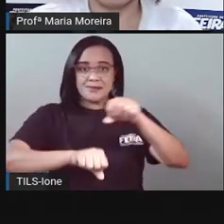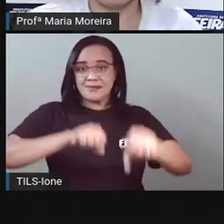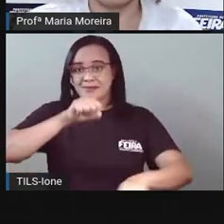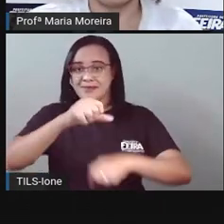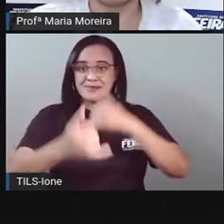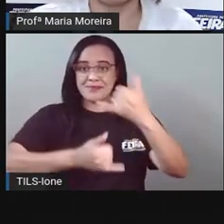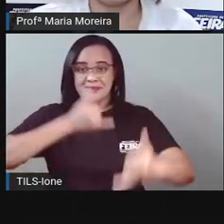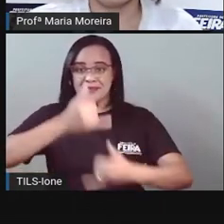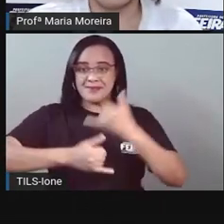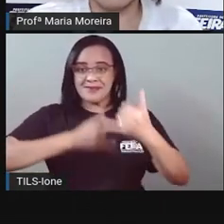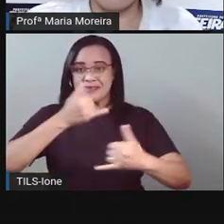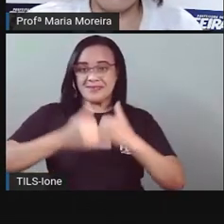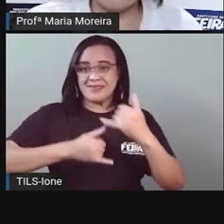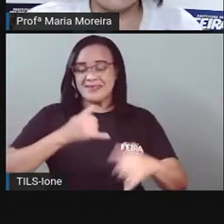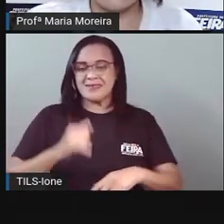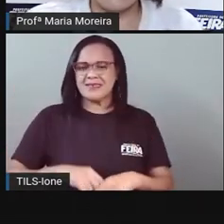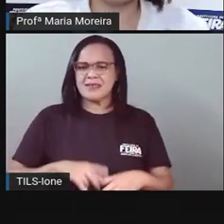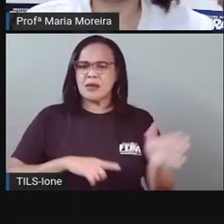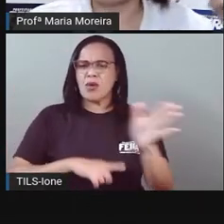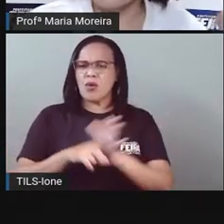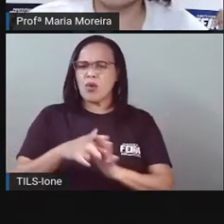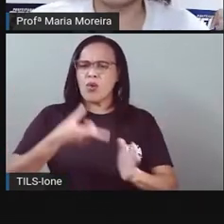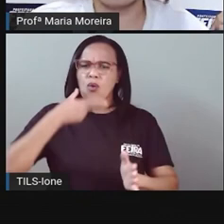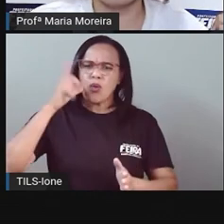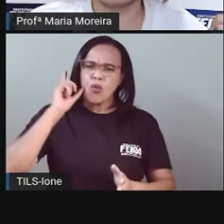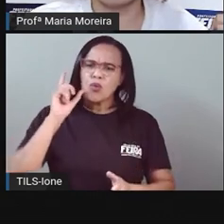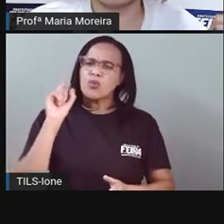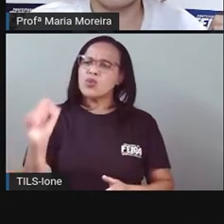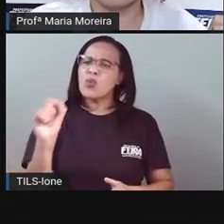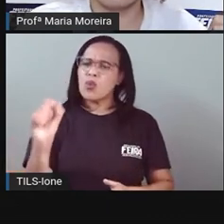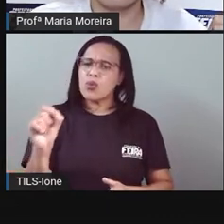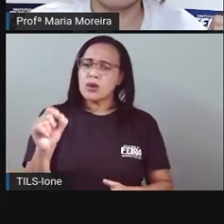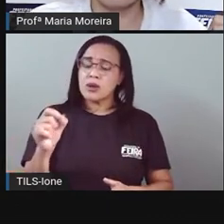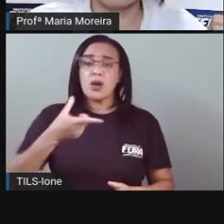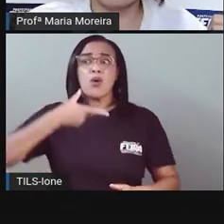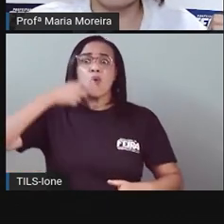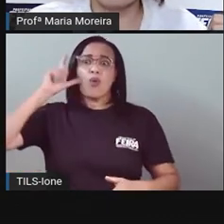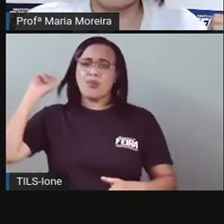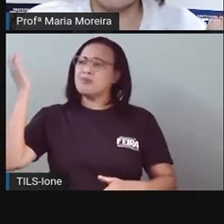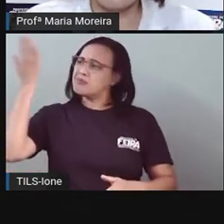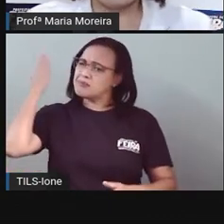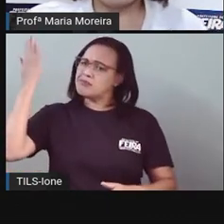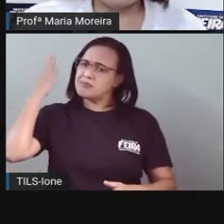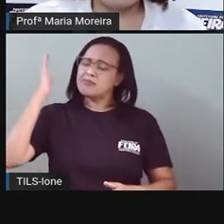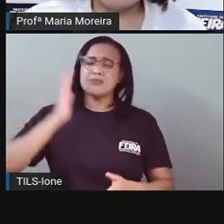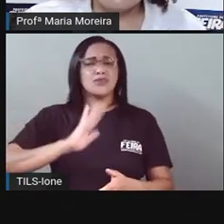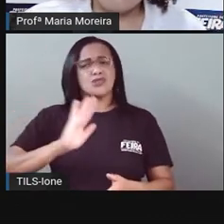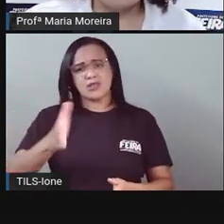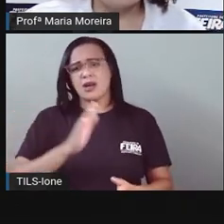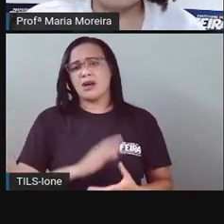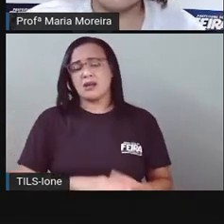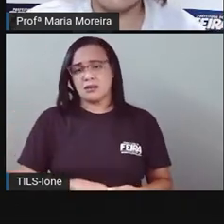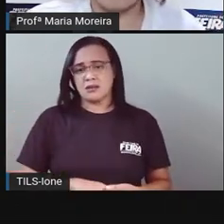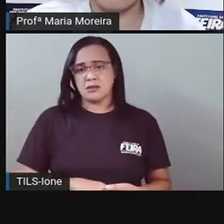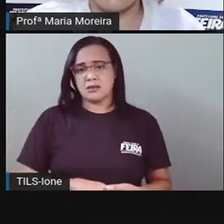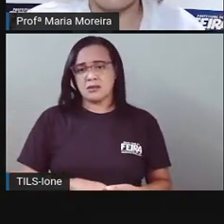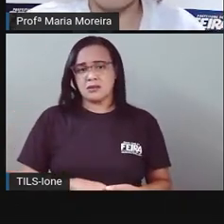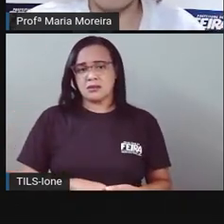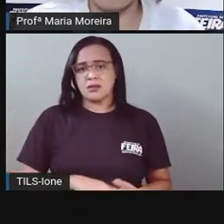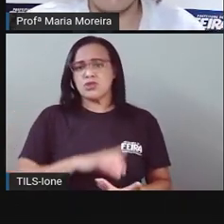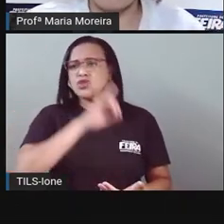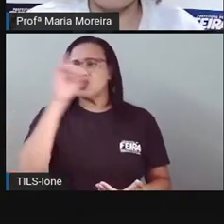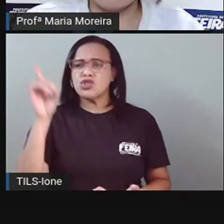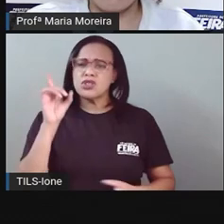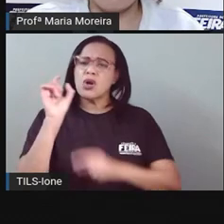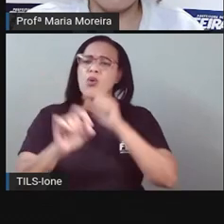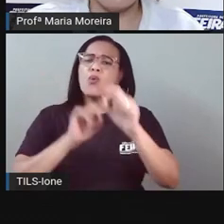ontem, pai? Ontem é o dia que já passou, Carol E o que é um dia, pai?